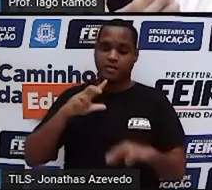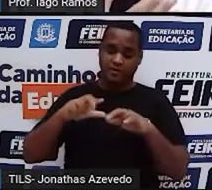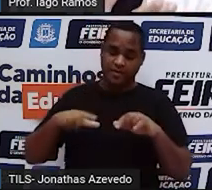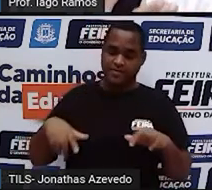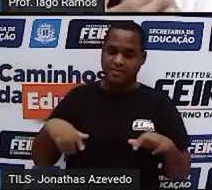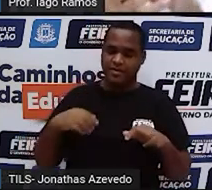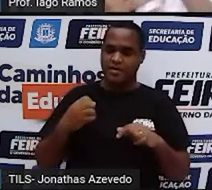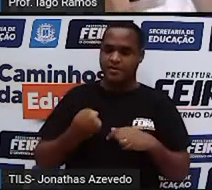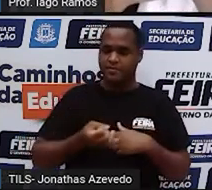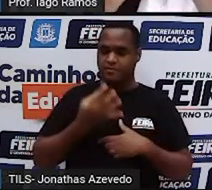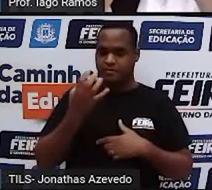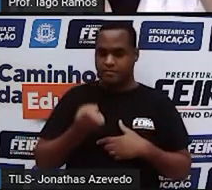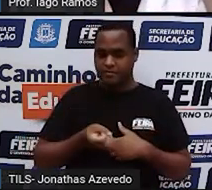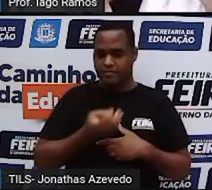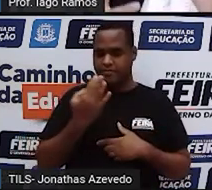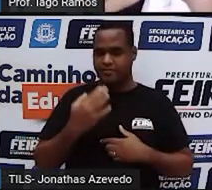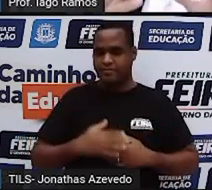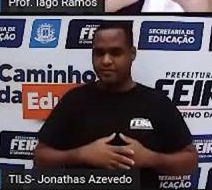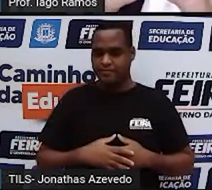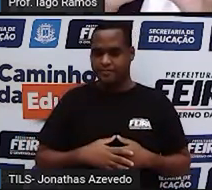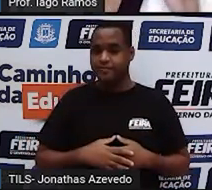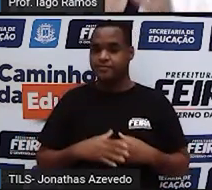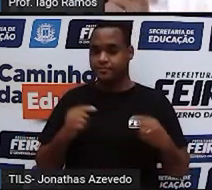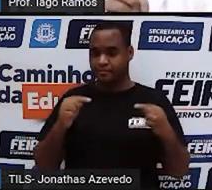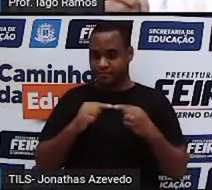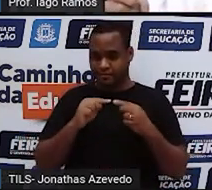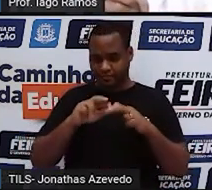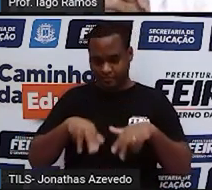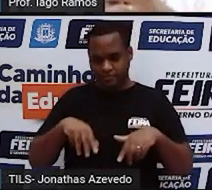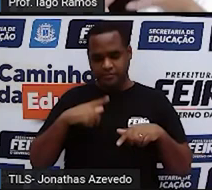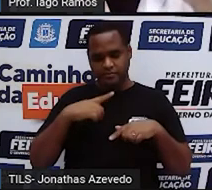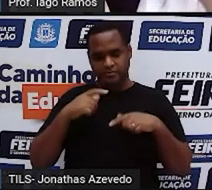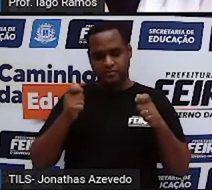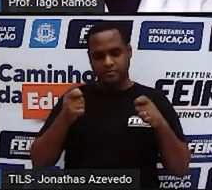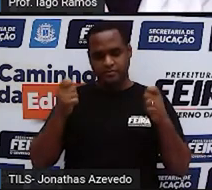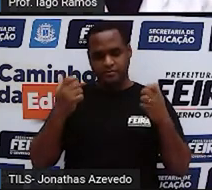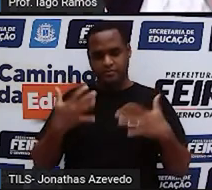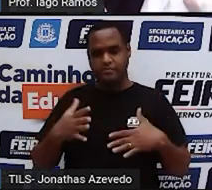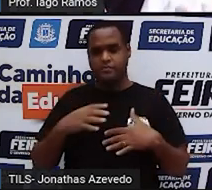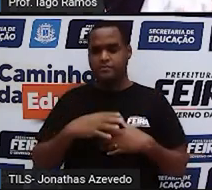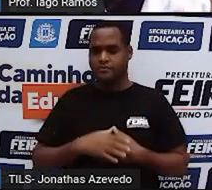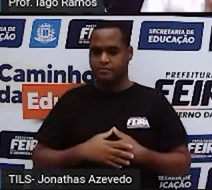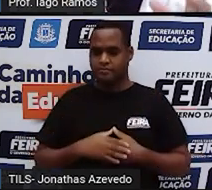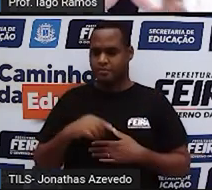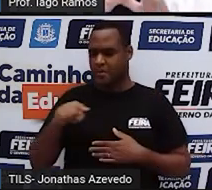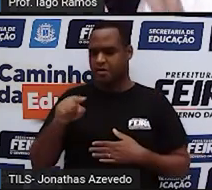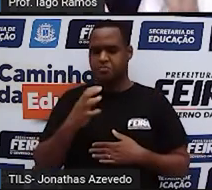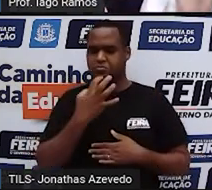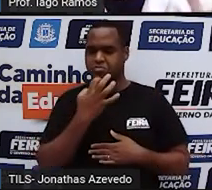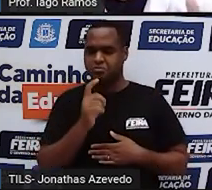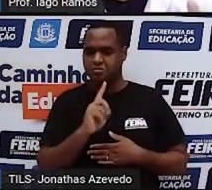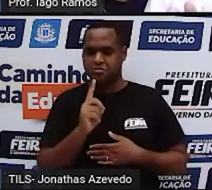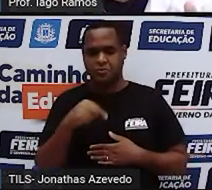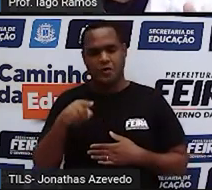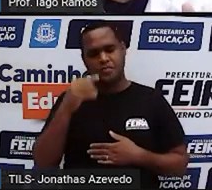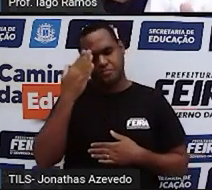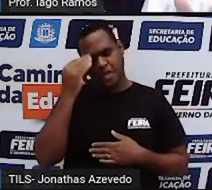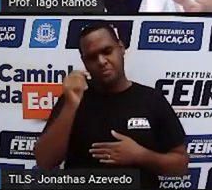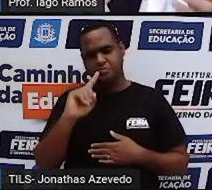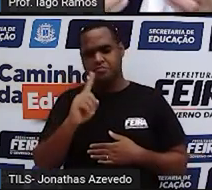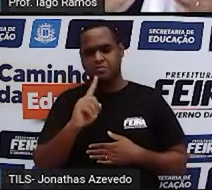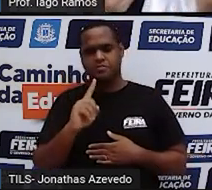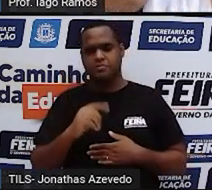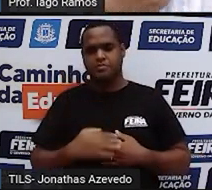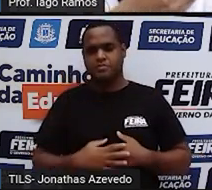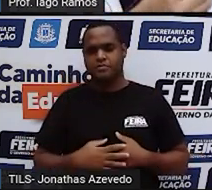quantidades, para simbolizar eles. Eles não são conhecidos, a gente não sabe quem são. Então